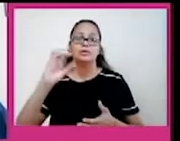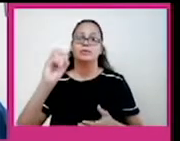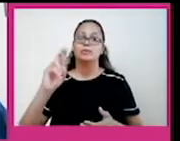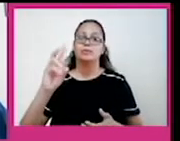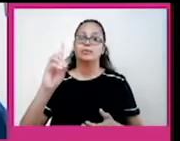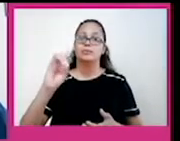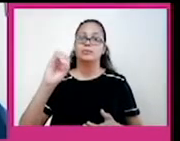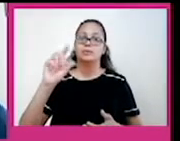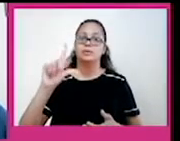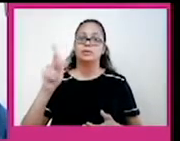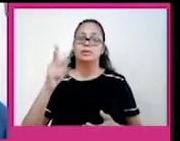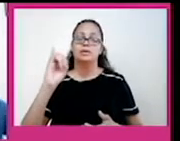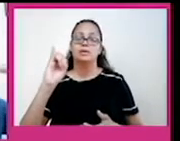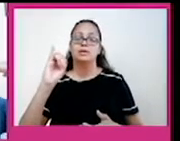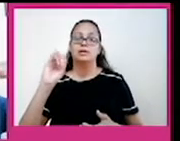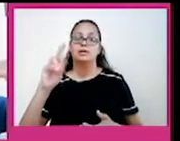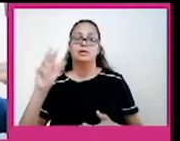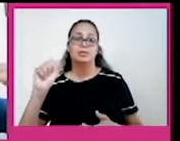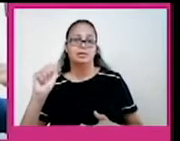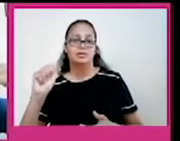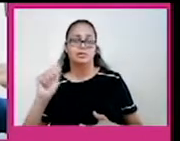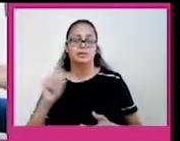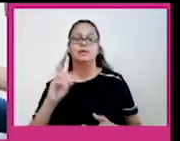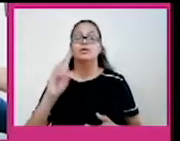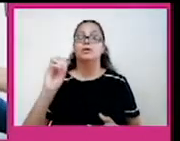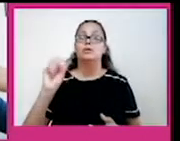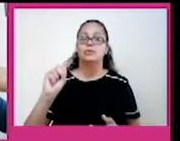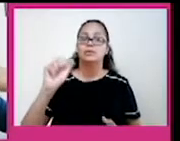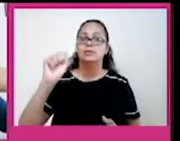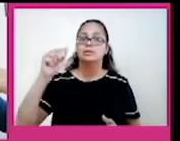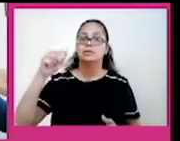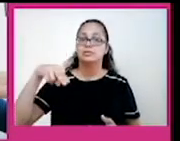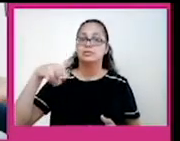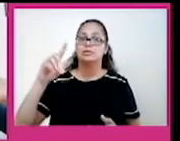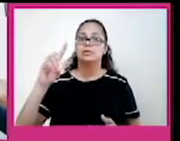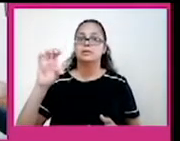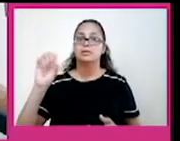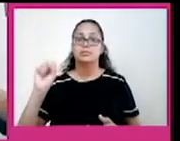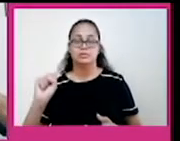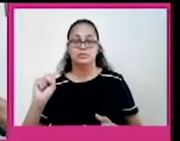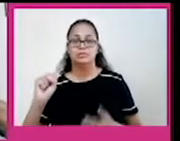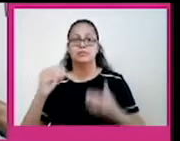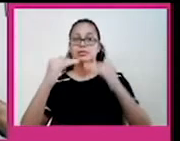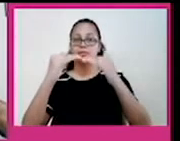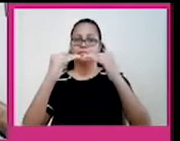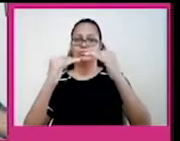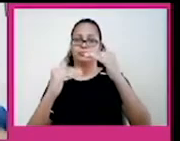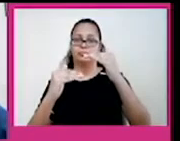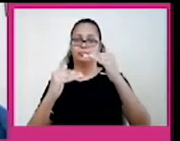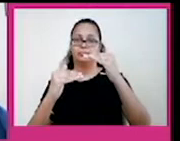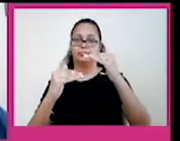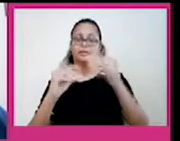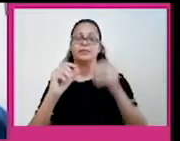aqui no Chile e no Peru. Então, quando há o choque de duas placas, uma fica embaixo da outra e há o seu erguimento, formando as